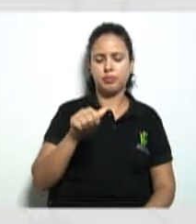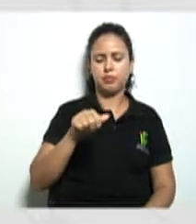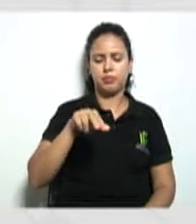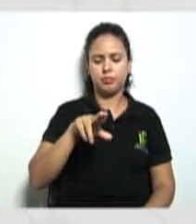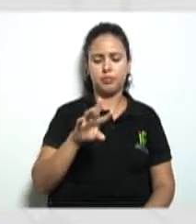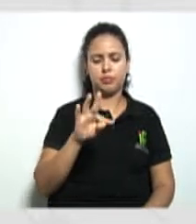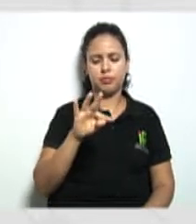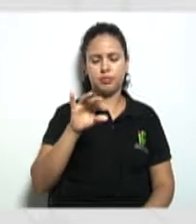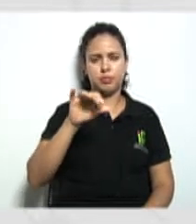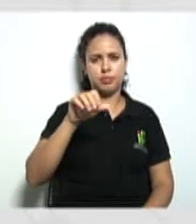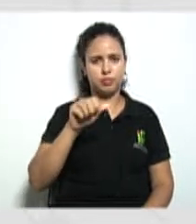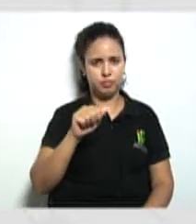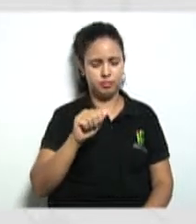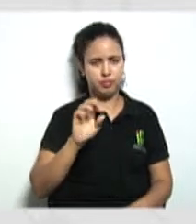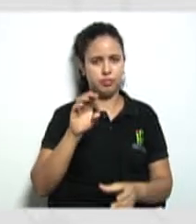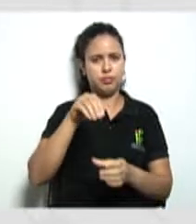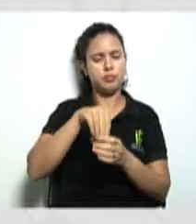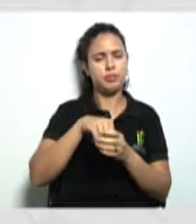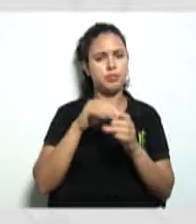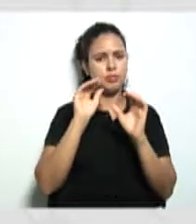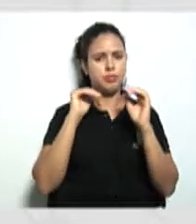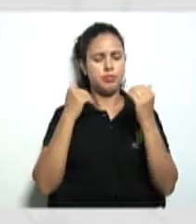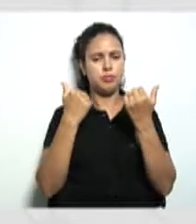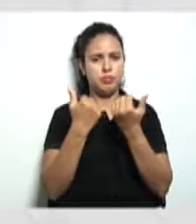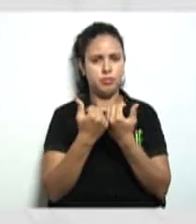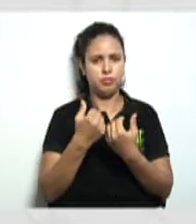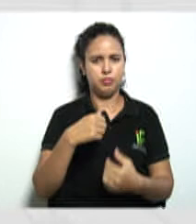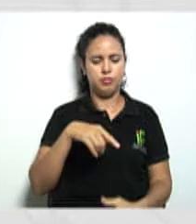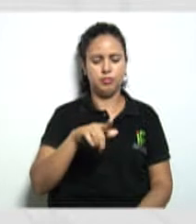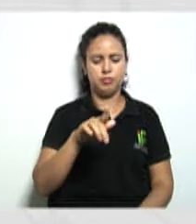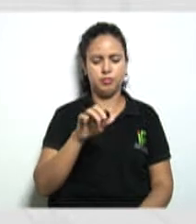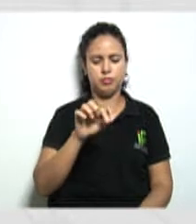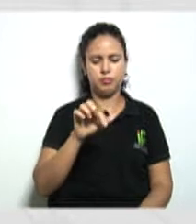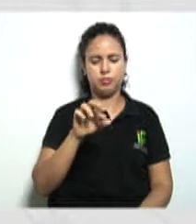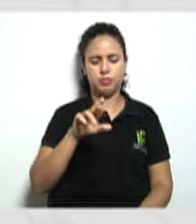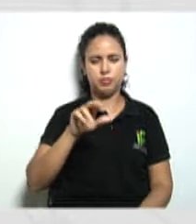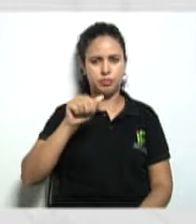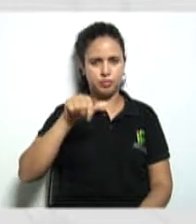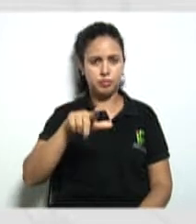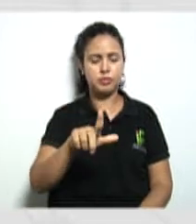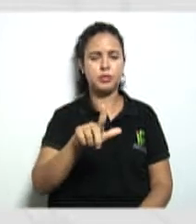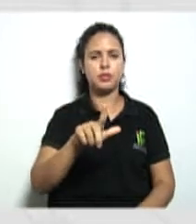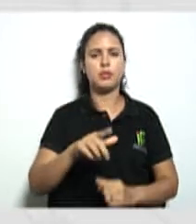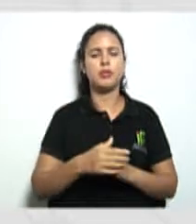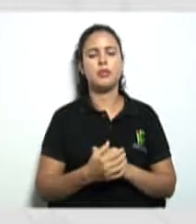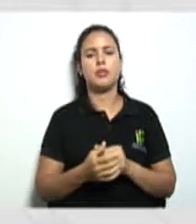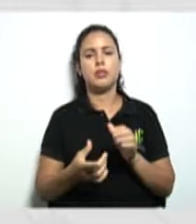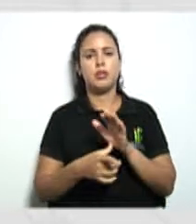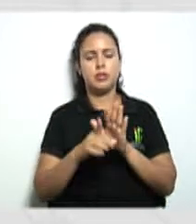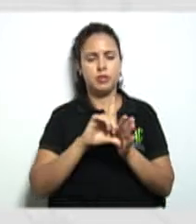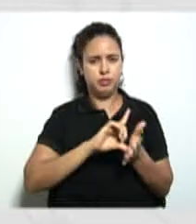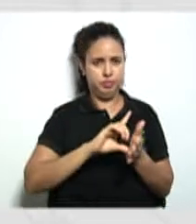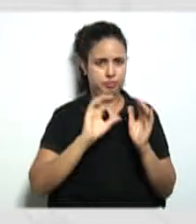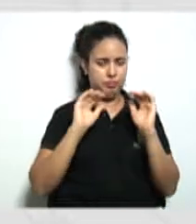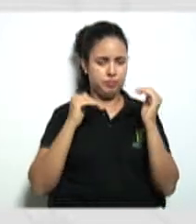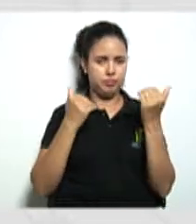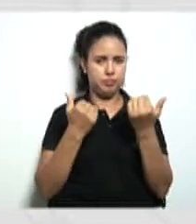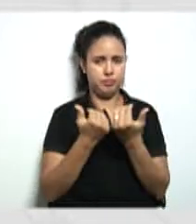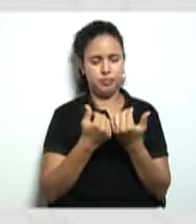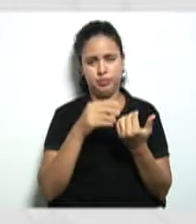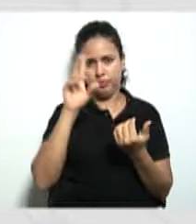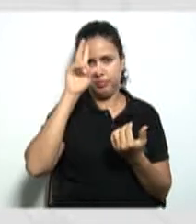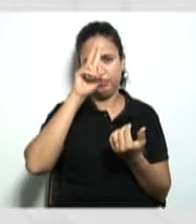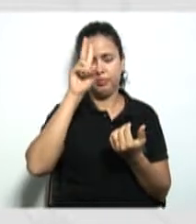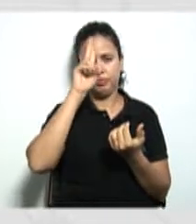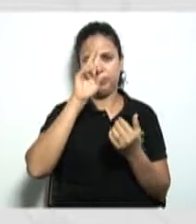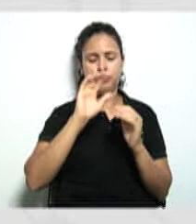o que deve ser pautado lá dentro da assembleia porque antes de acontecer a assembleia lembrando que a